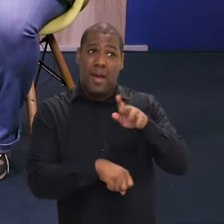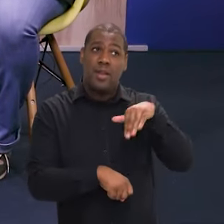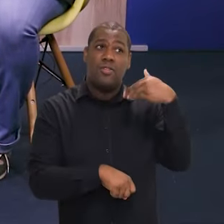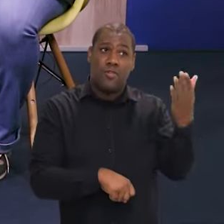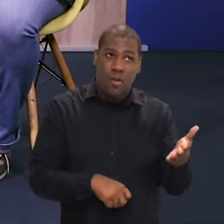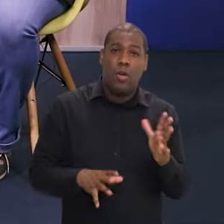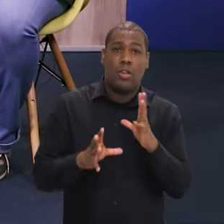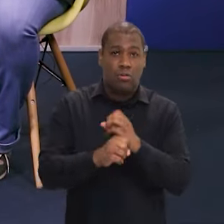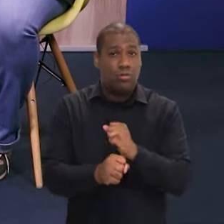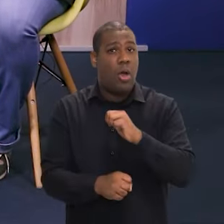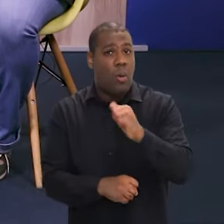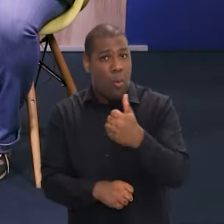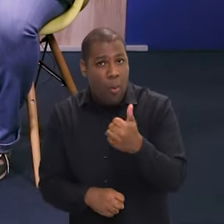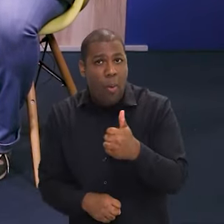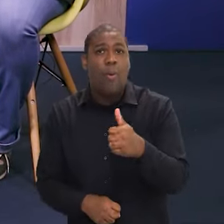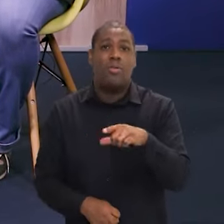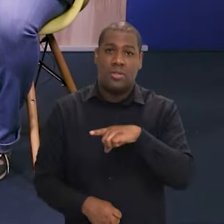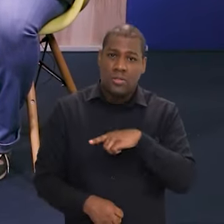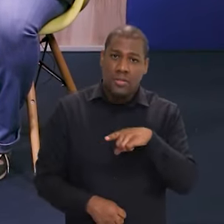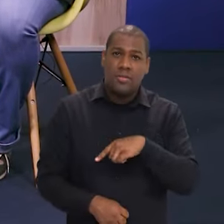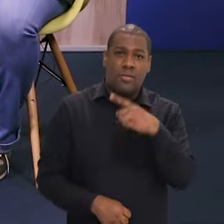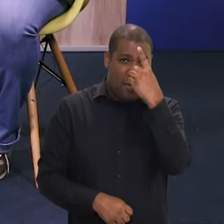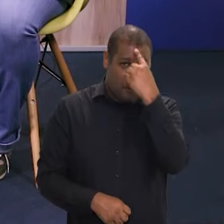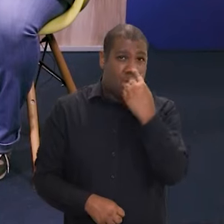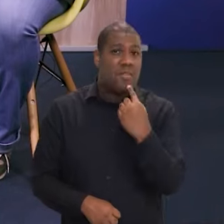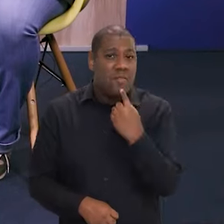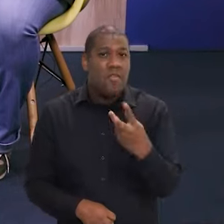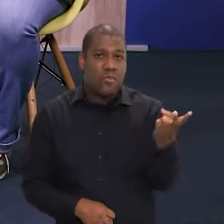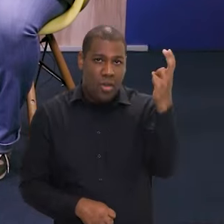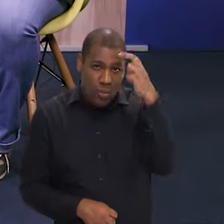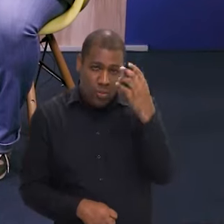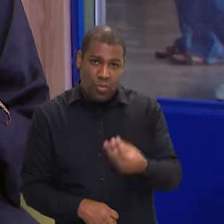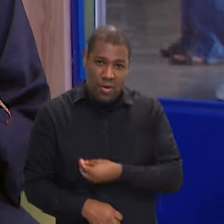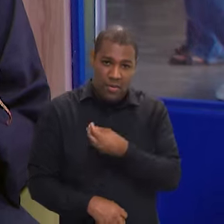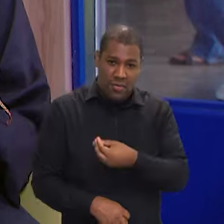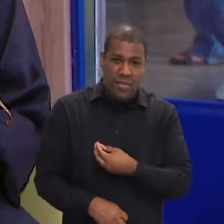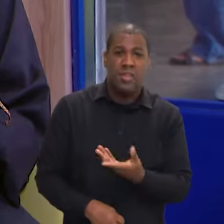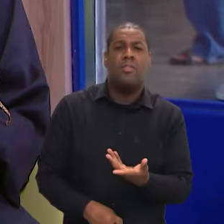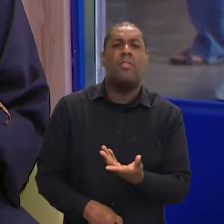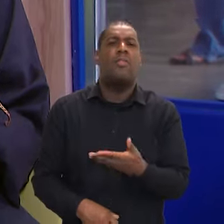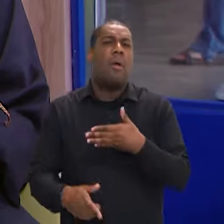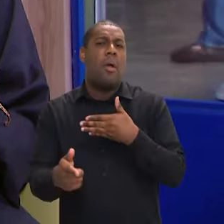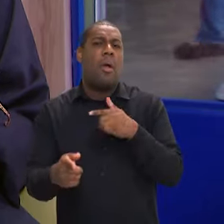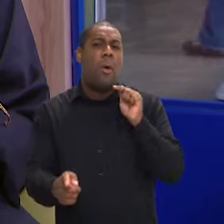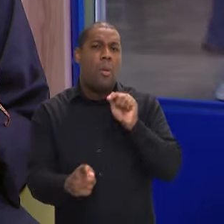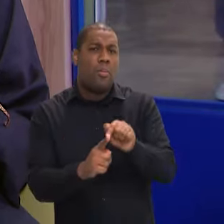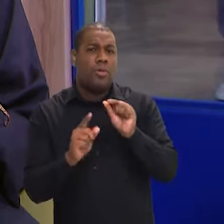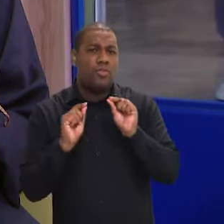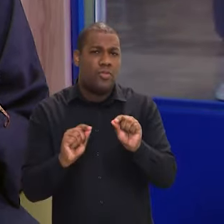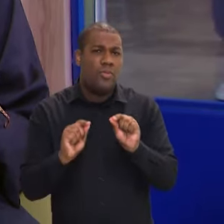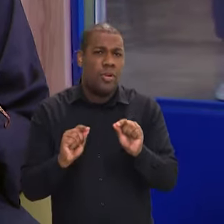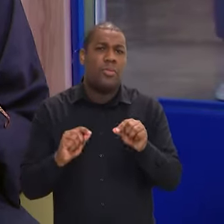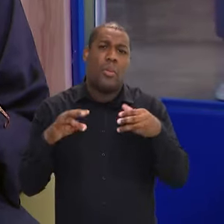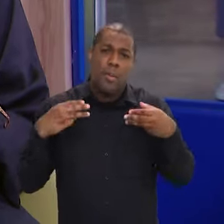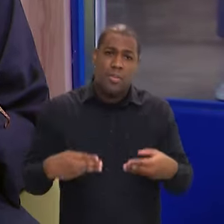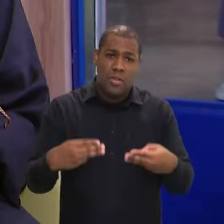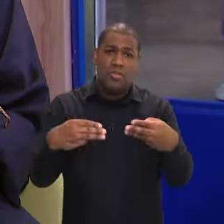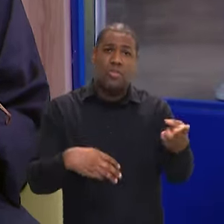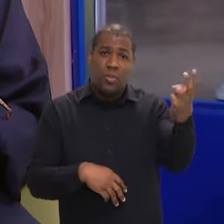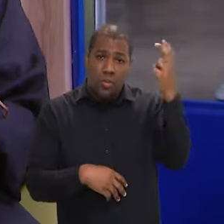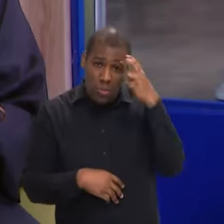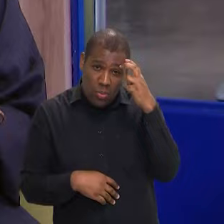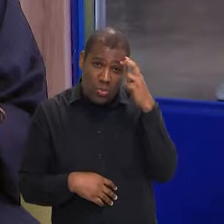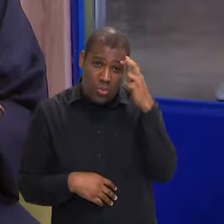alguns países, em mais de 11 países e que ela tem essa função de fazer com que o Ministério consiga fazer a